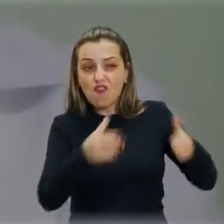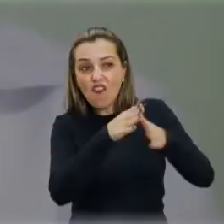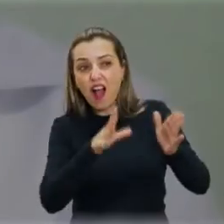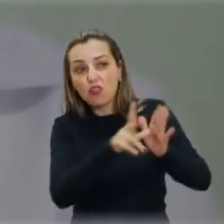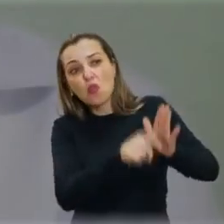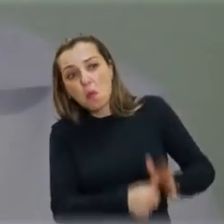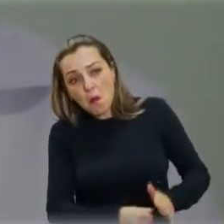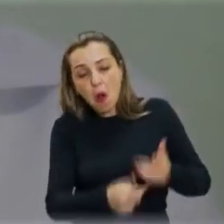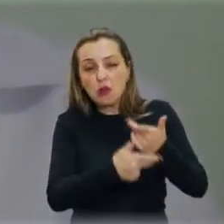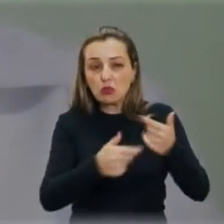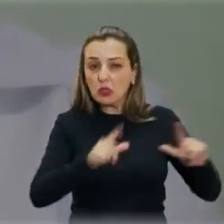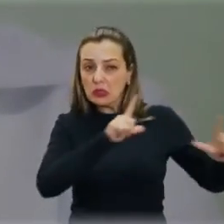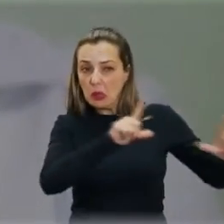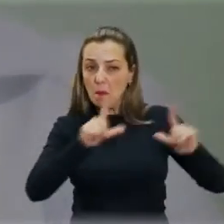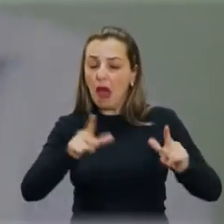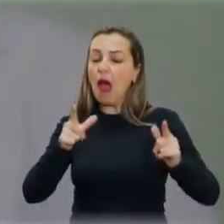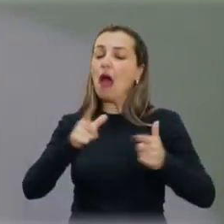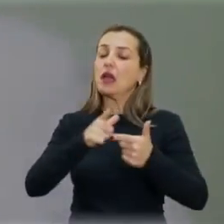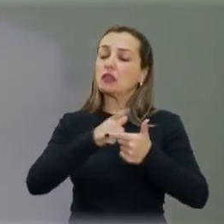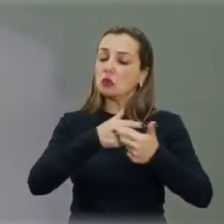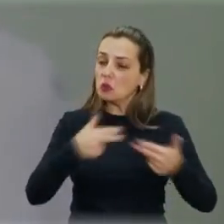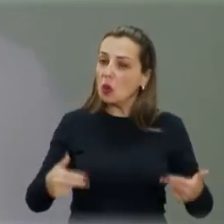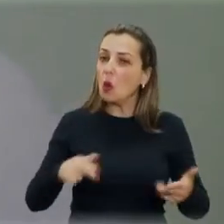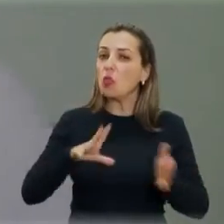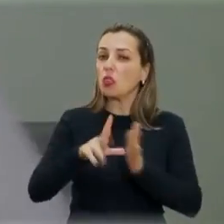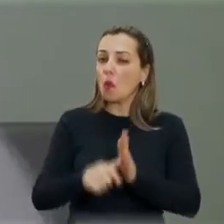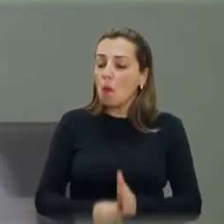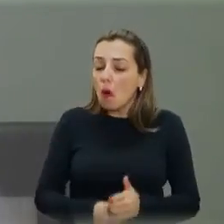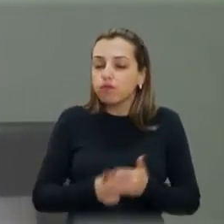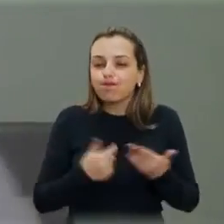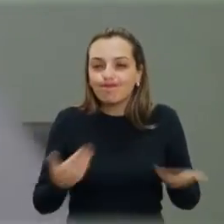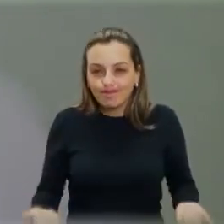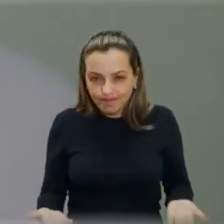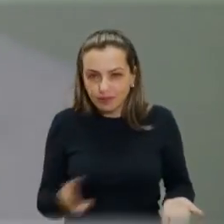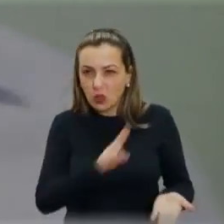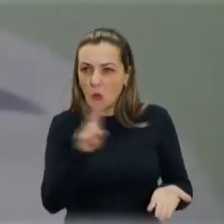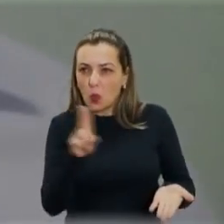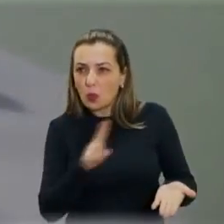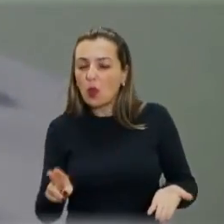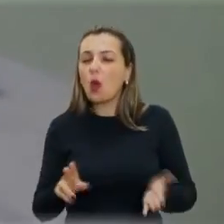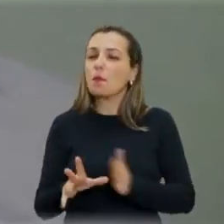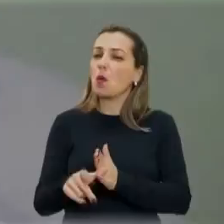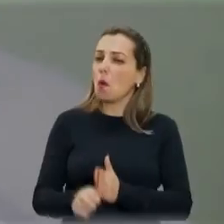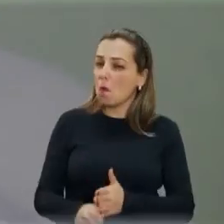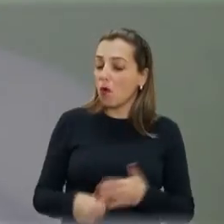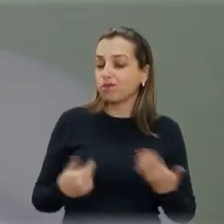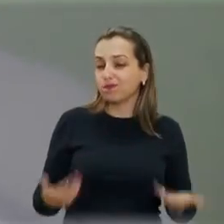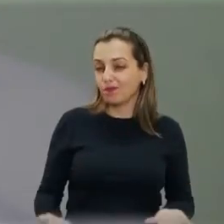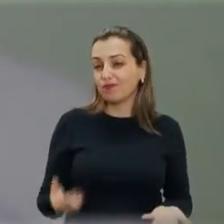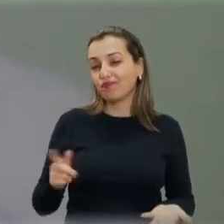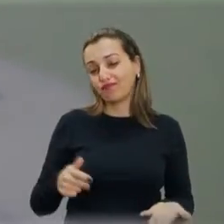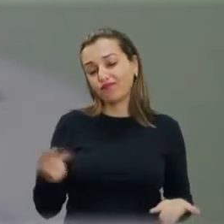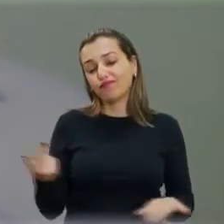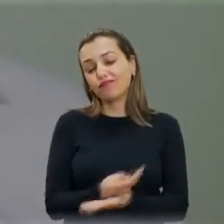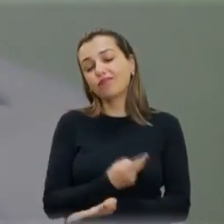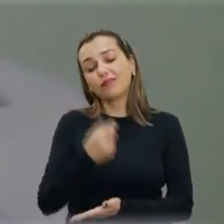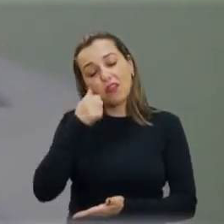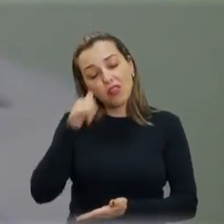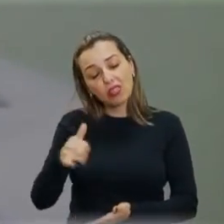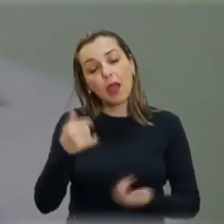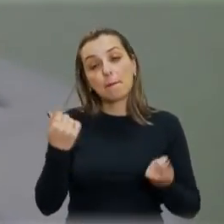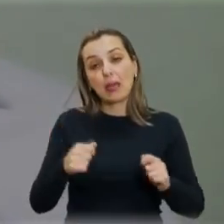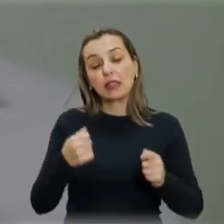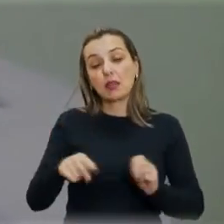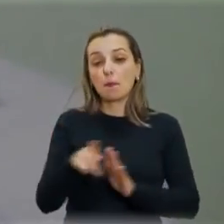bronze, de cobre, pessoas que põem crucifixo, homenagem, nome das pessoas. Então, não podemos esse tipo de ação. Então, tem um projeto meu,